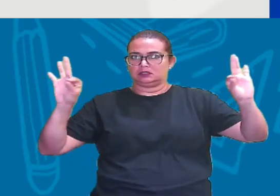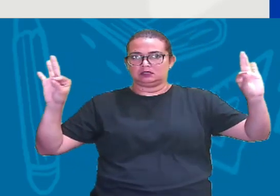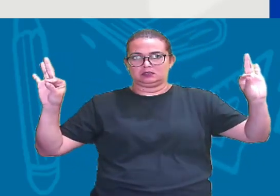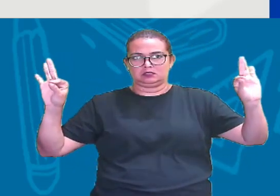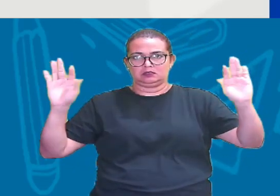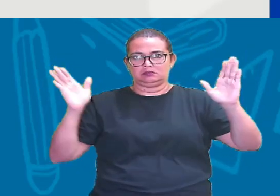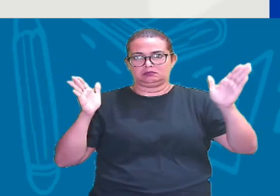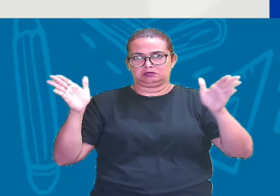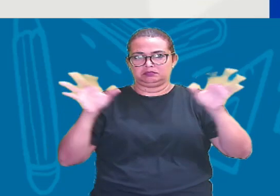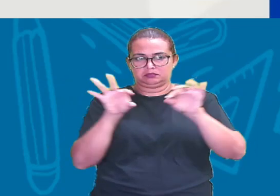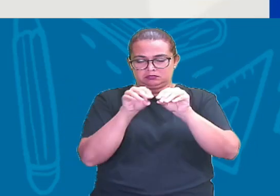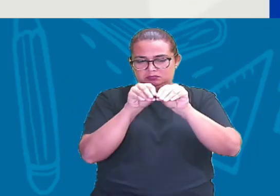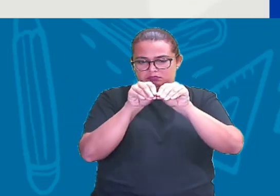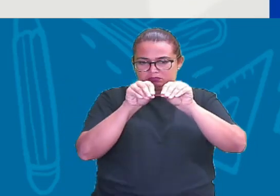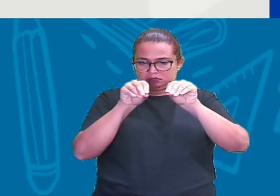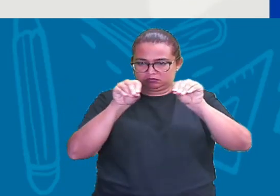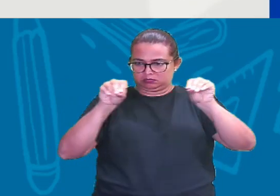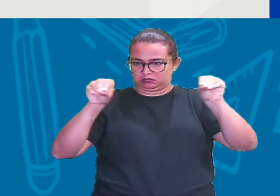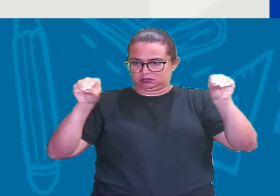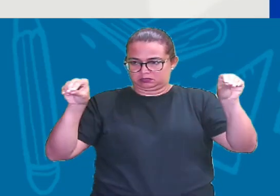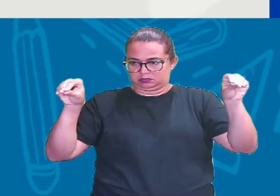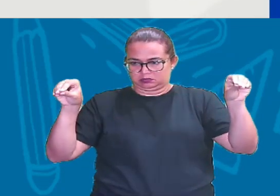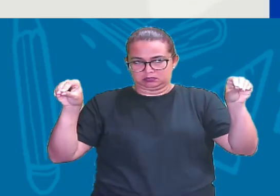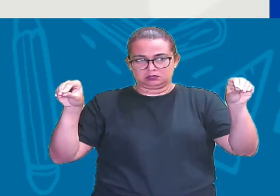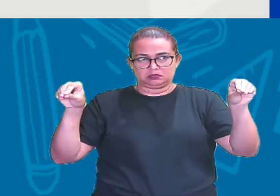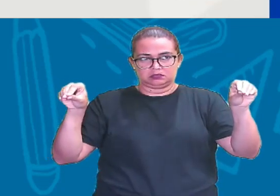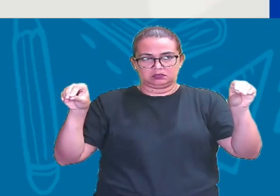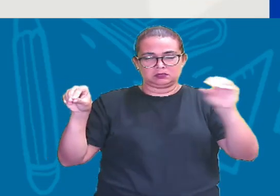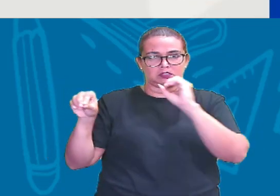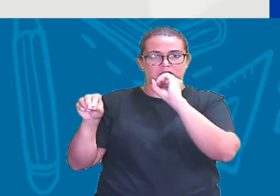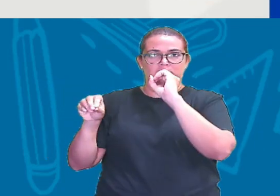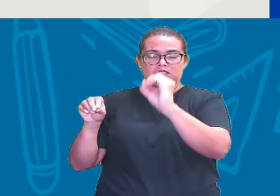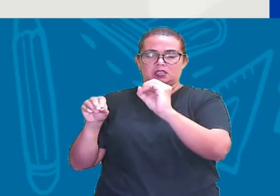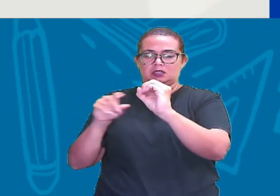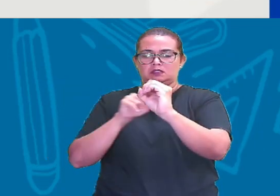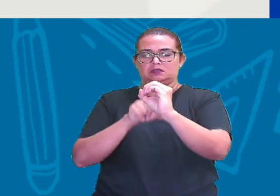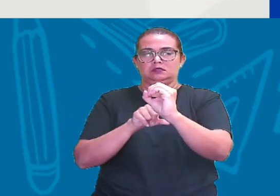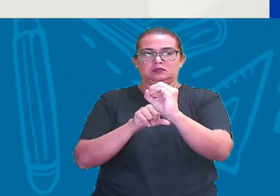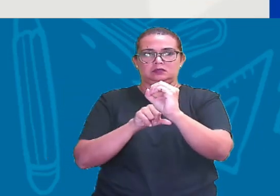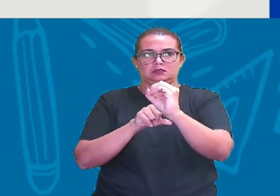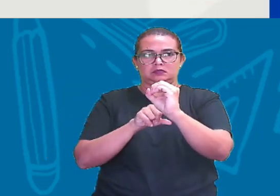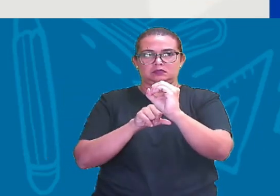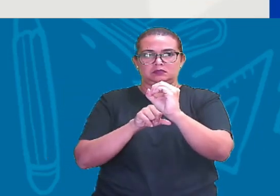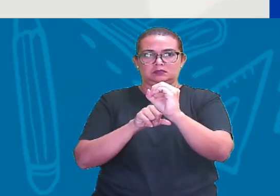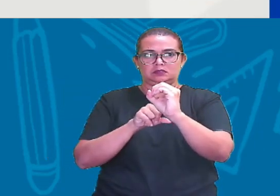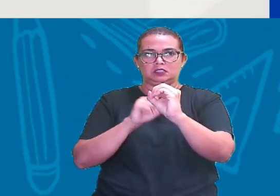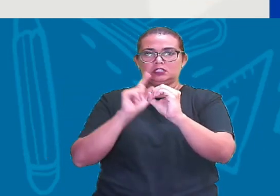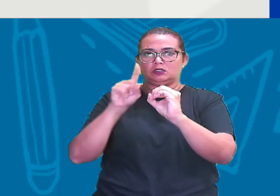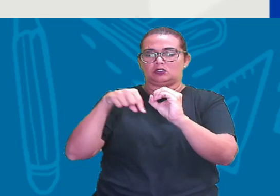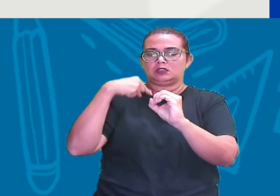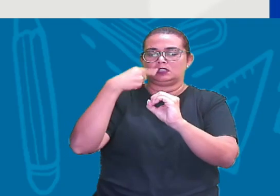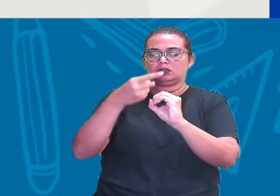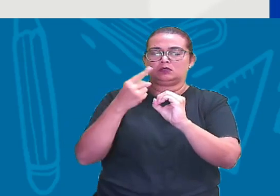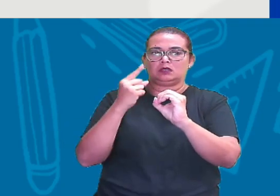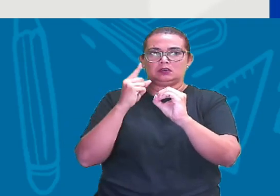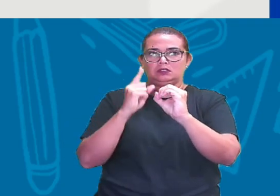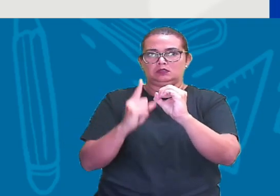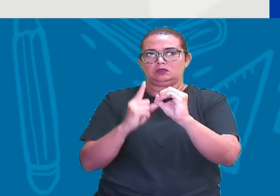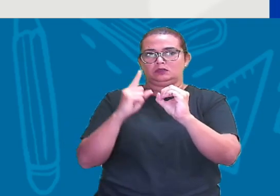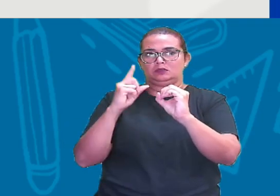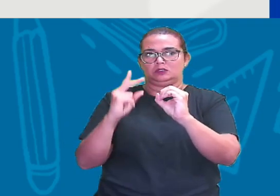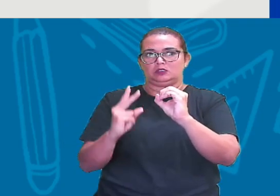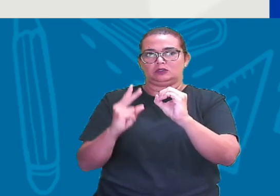retinha aqui, ó A gente começa ela com o número 0 E vamos na sequência 0,